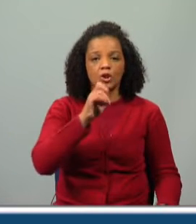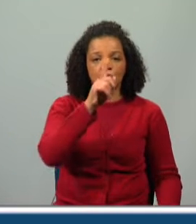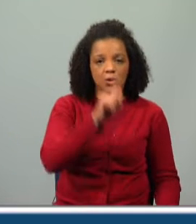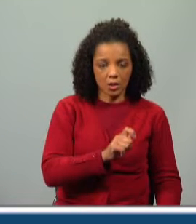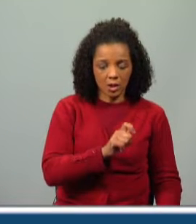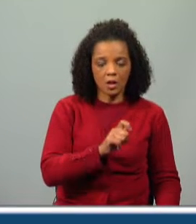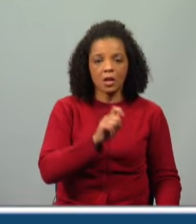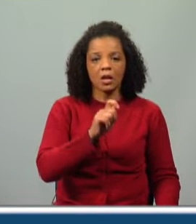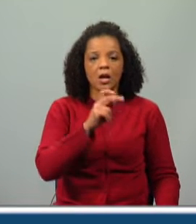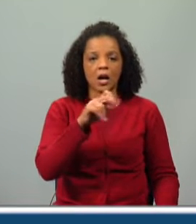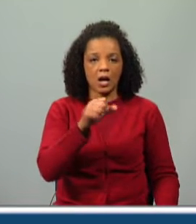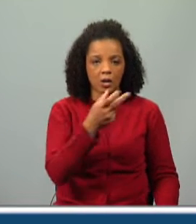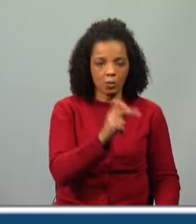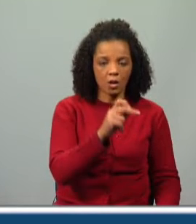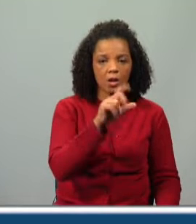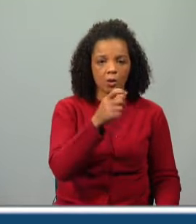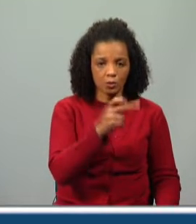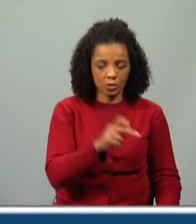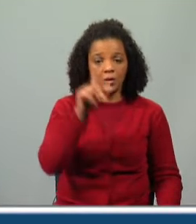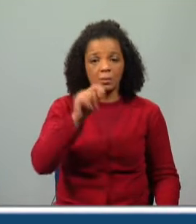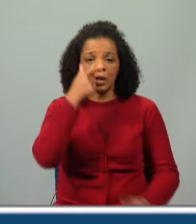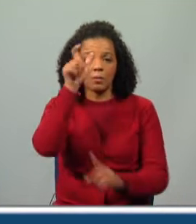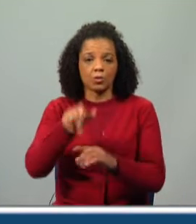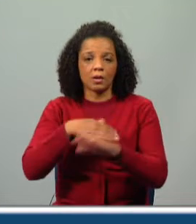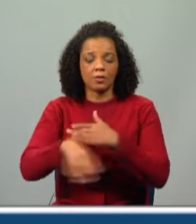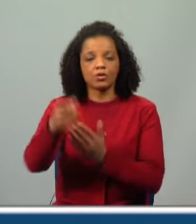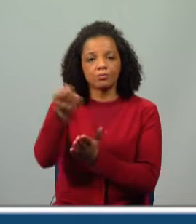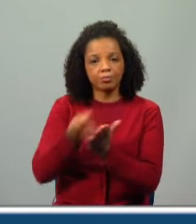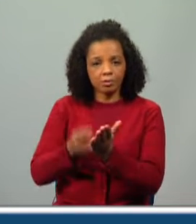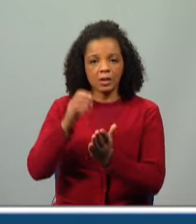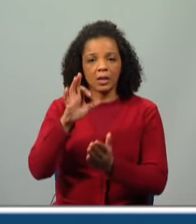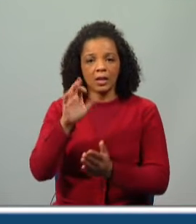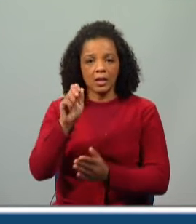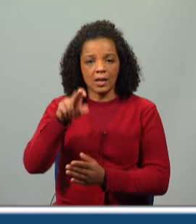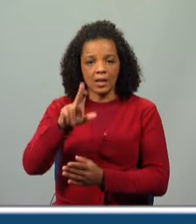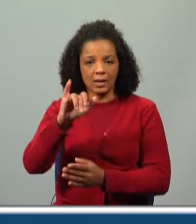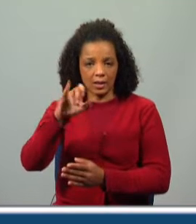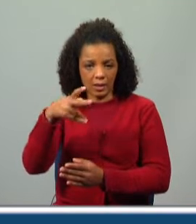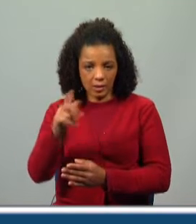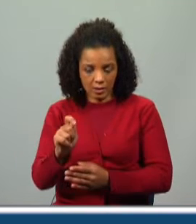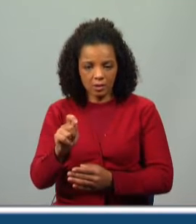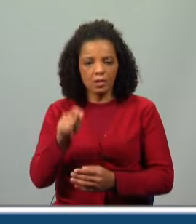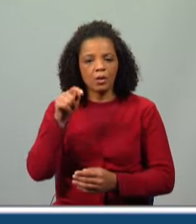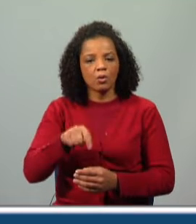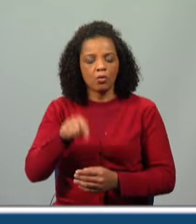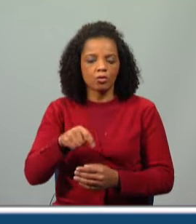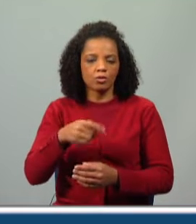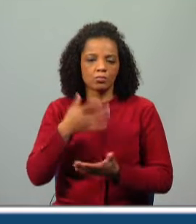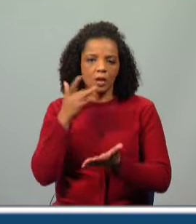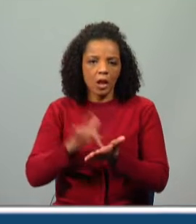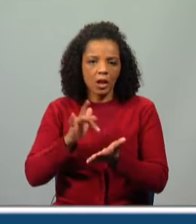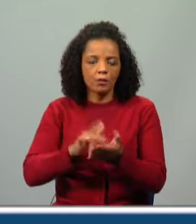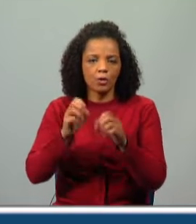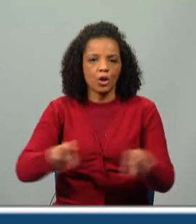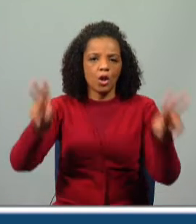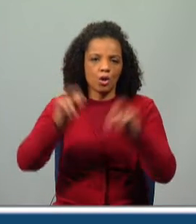e o ilustrador Henrique Kayate. Portanto, temos aqui uma obra nova, que vamos conhecer aqui um